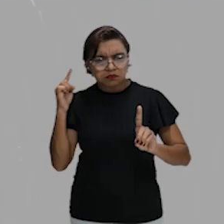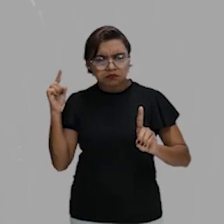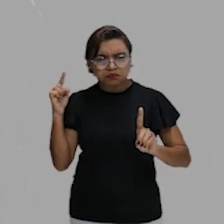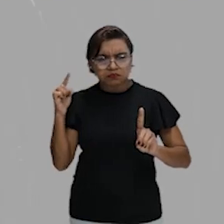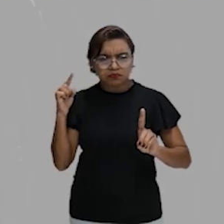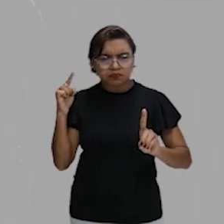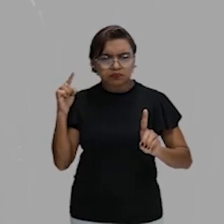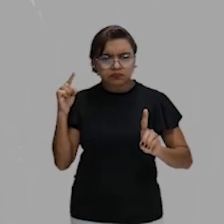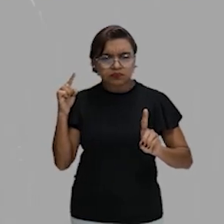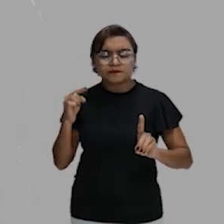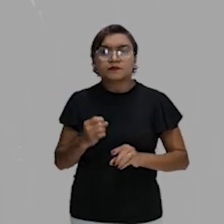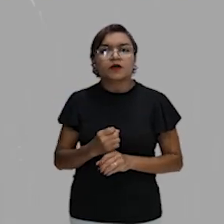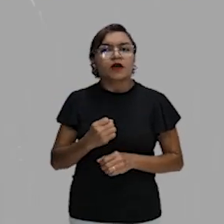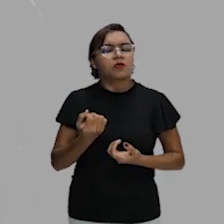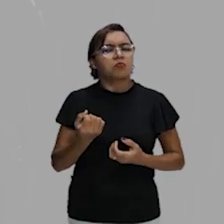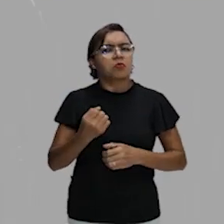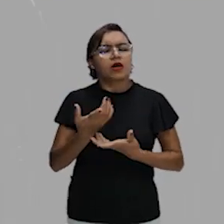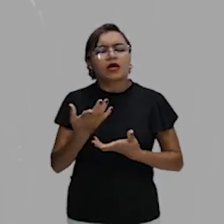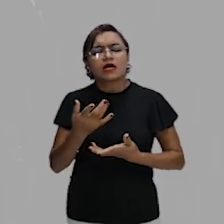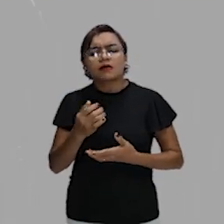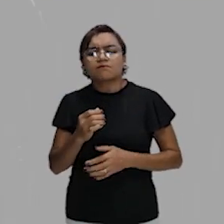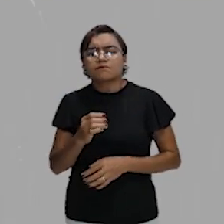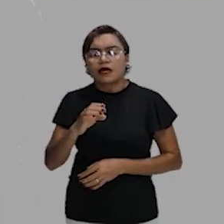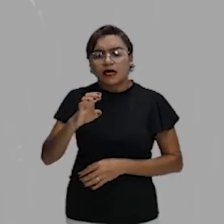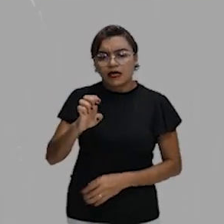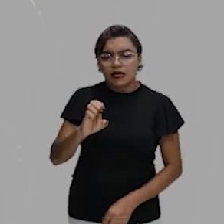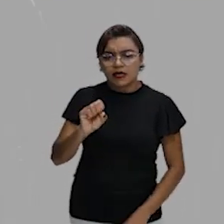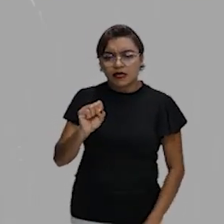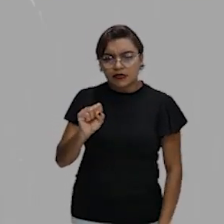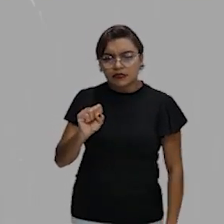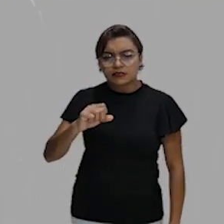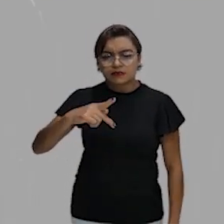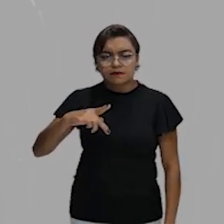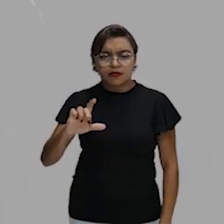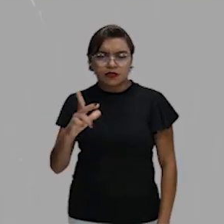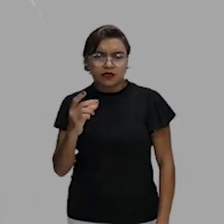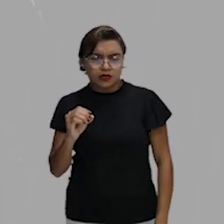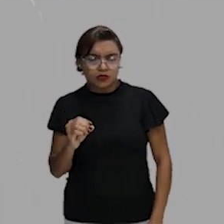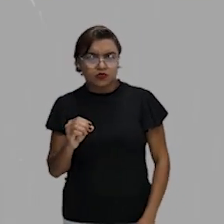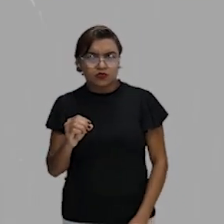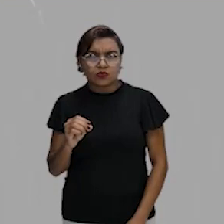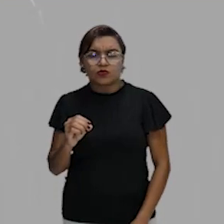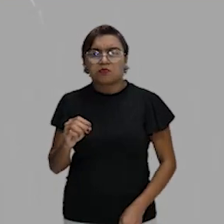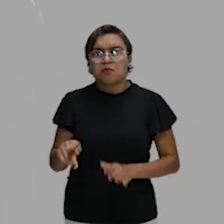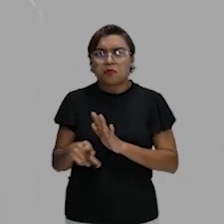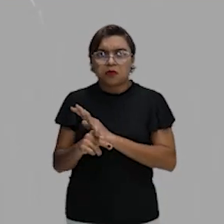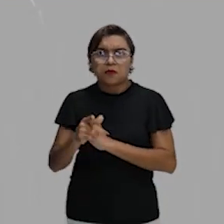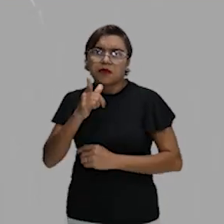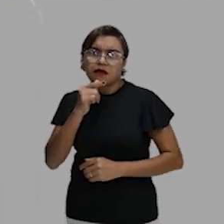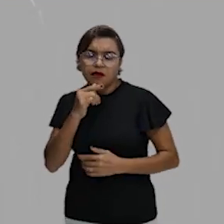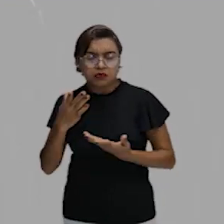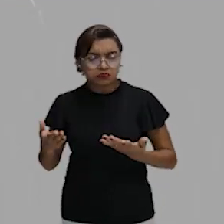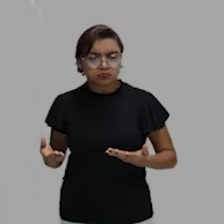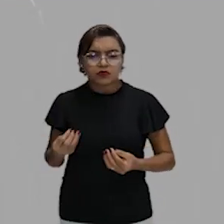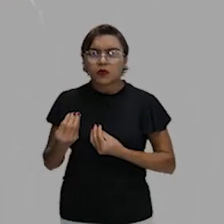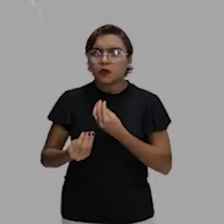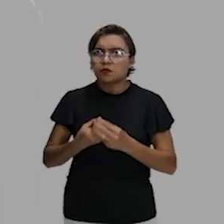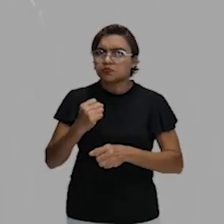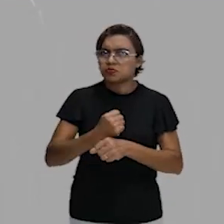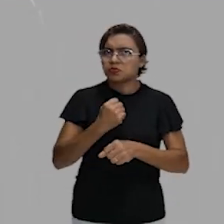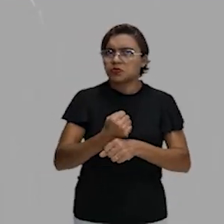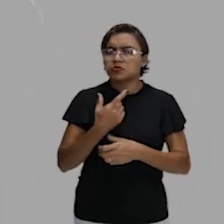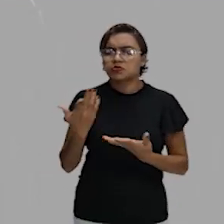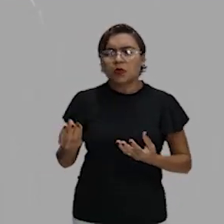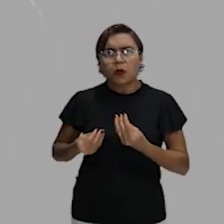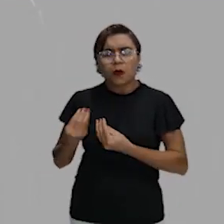Construção de espelhos d'água. Gente, espelho d'água, ele é uma solução. A água é um equilibrador natural de temperatura. Então, a construção de espelhos